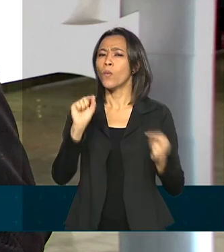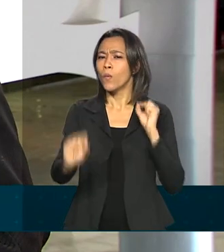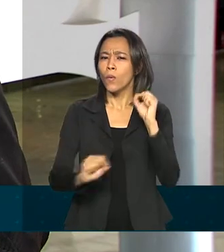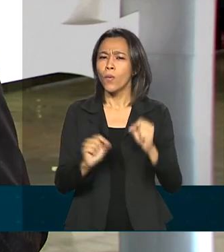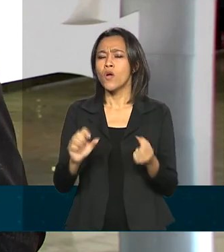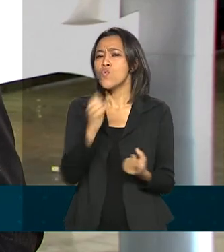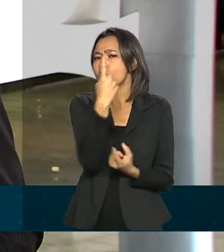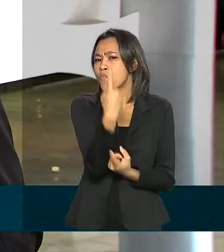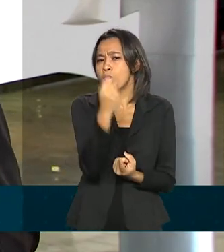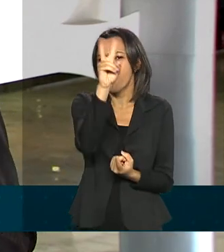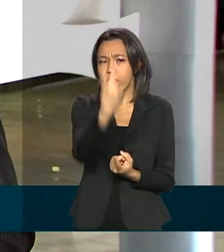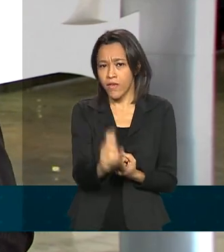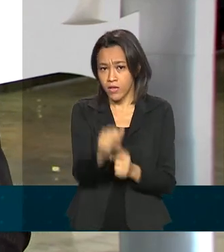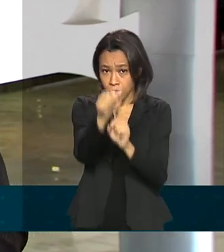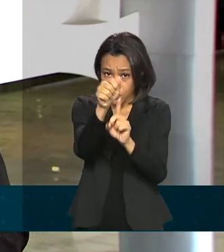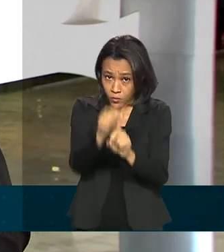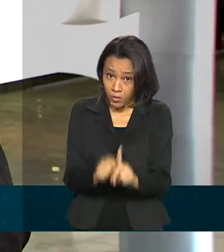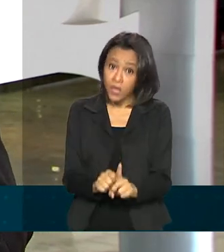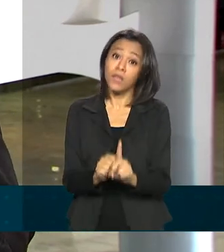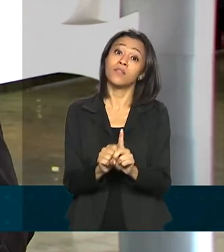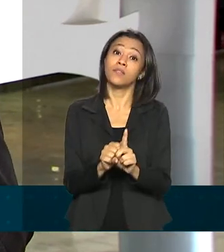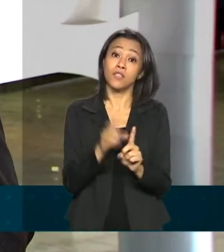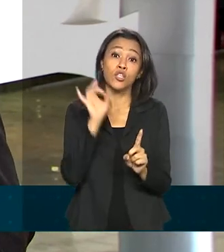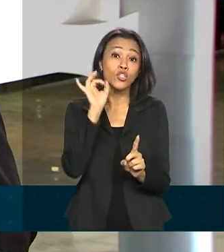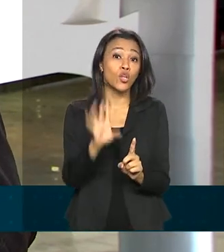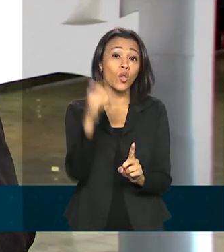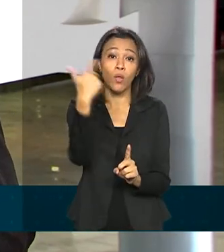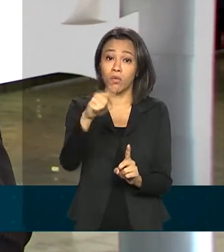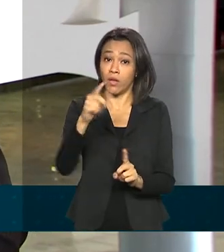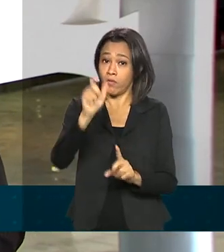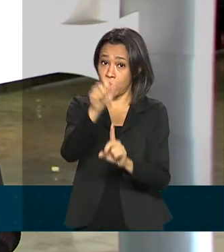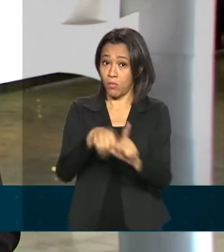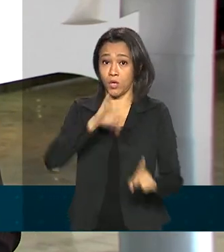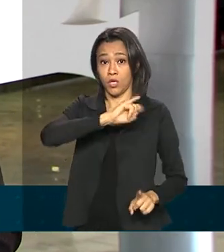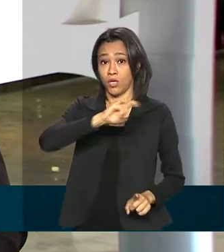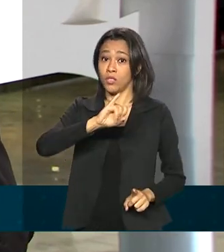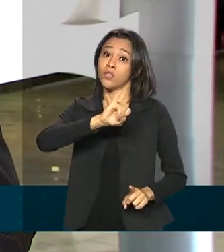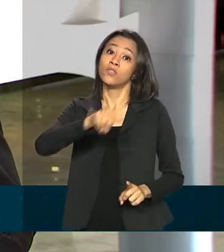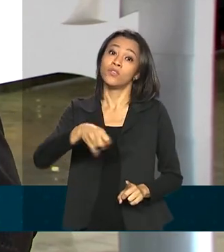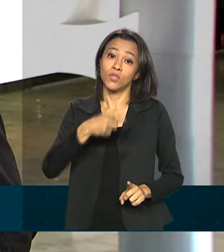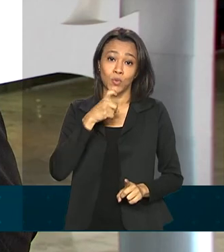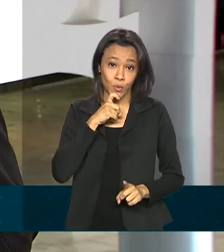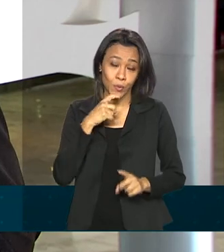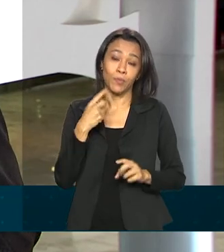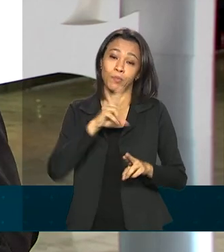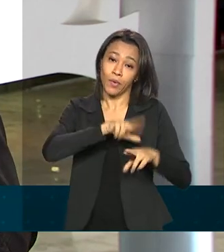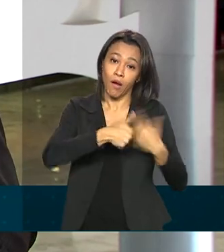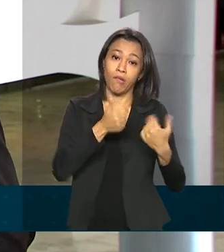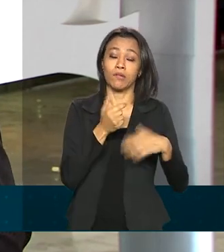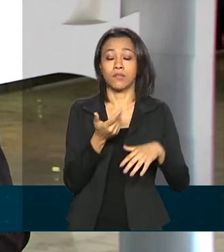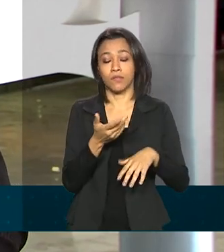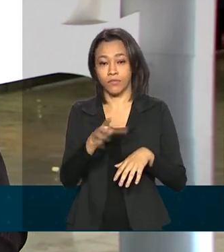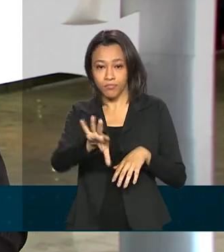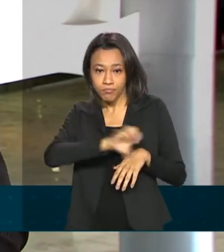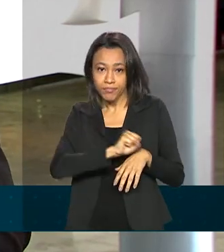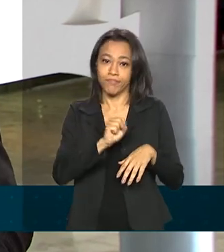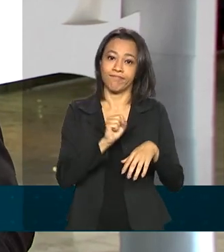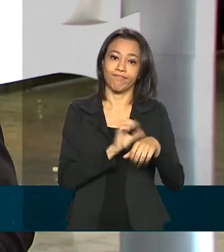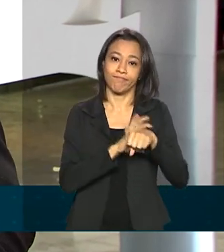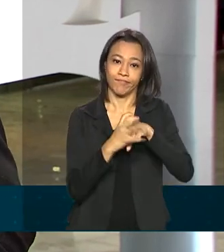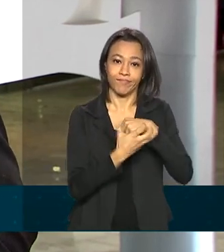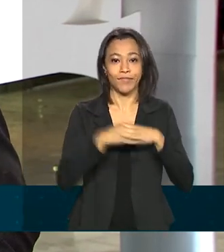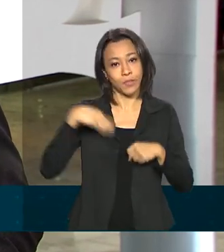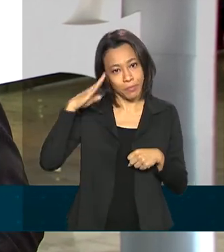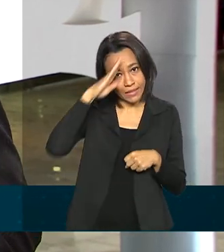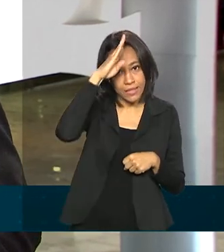em média, uma vez ao mês, em 2020, e só não teve em julho, quando o presidente estava com o Covid. O último encontro foi há quase